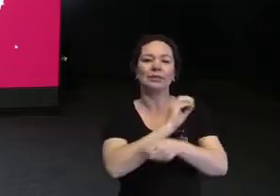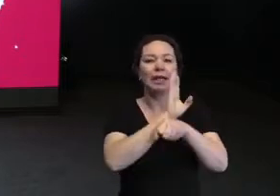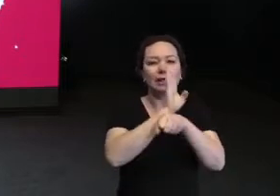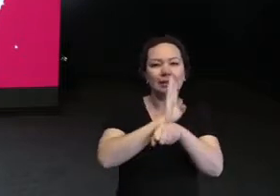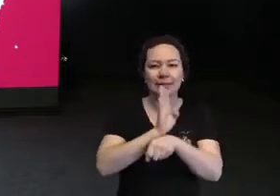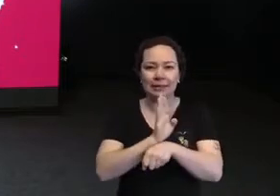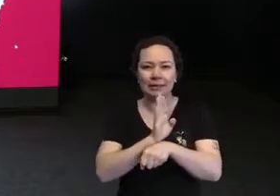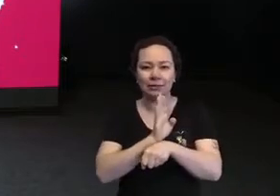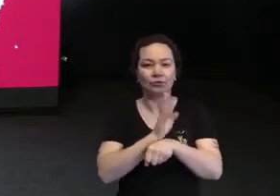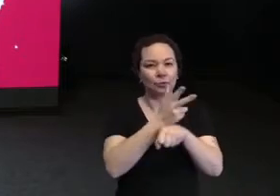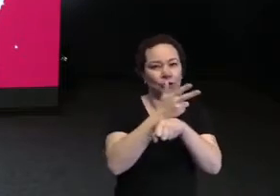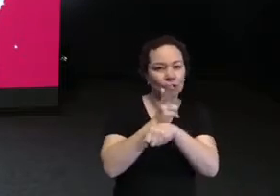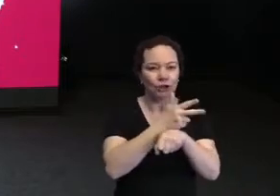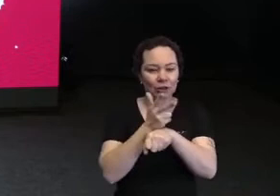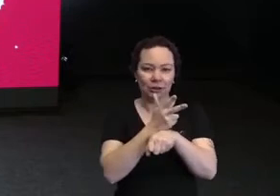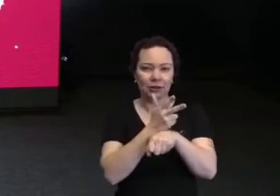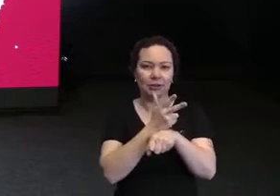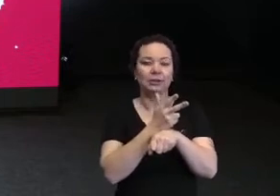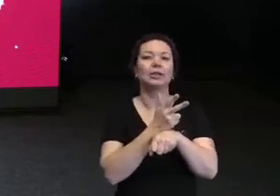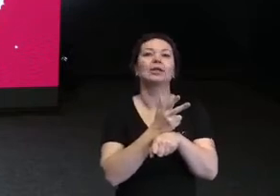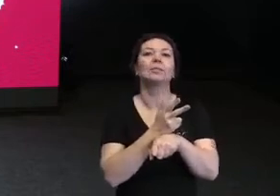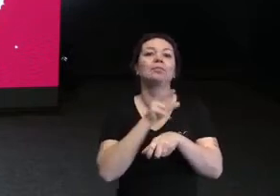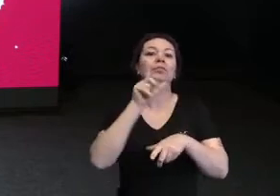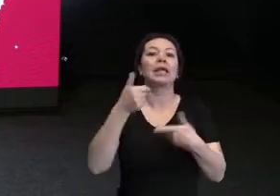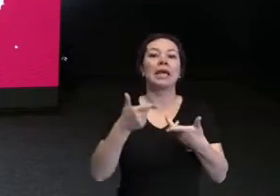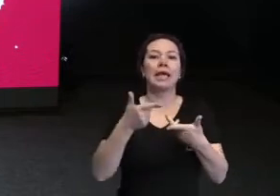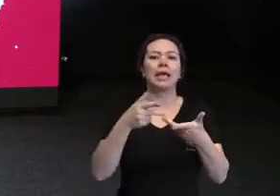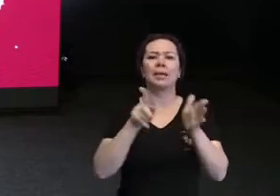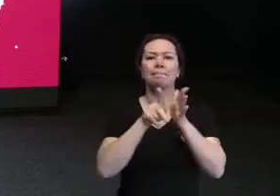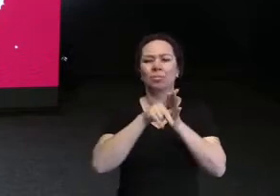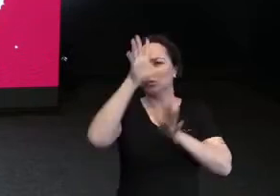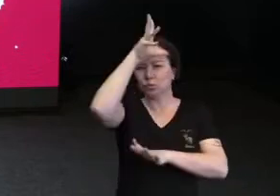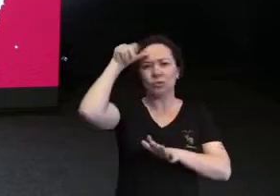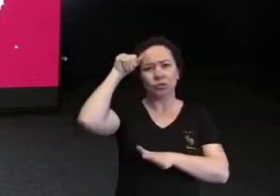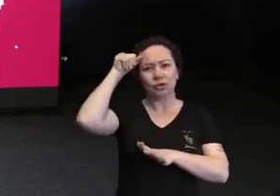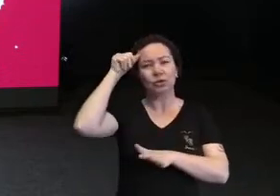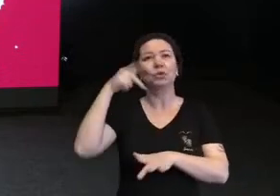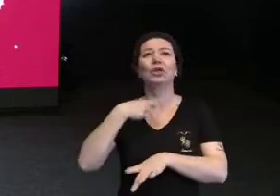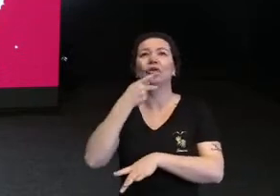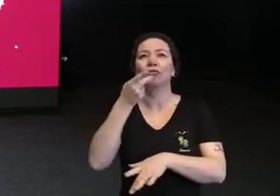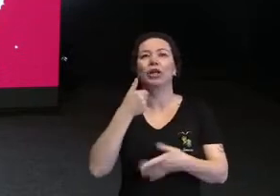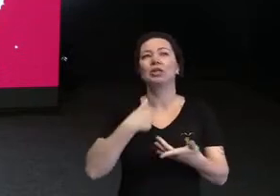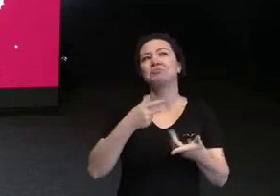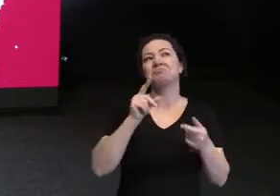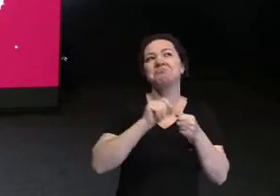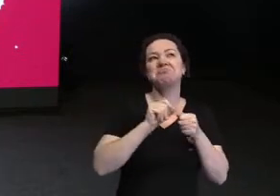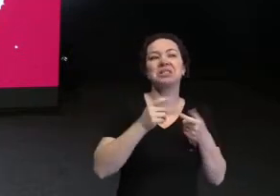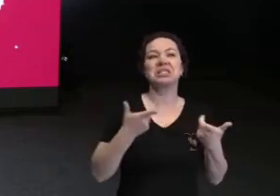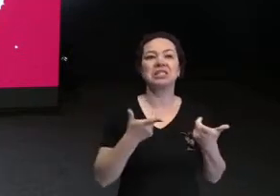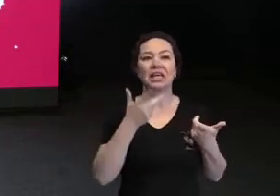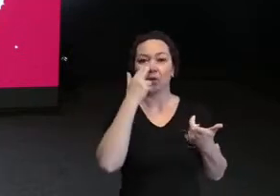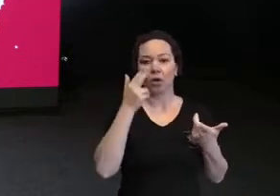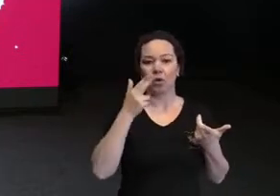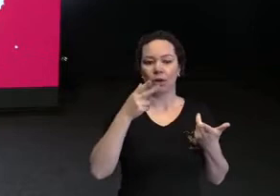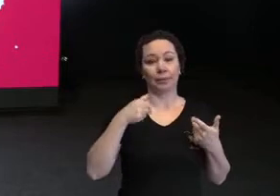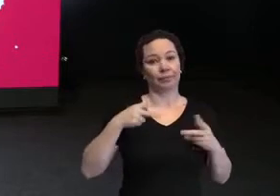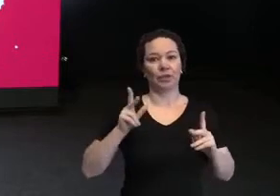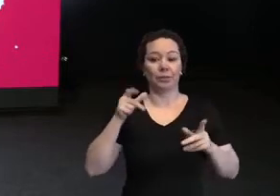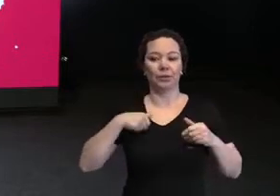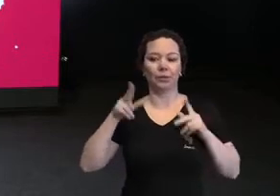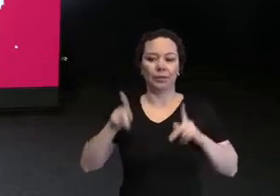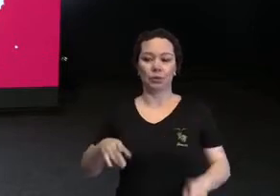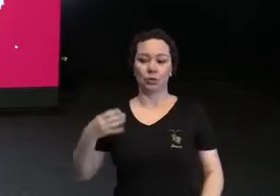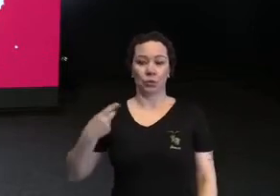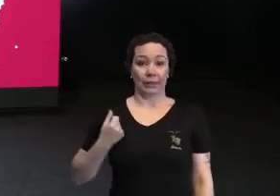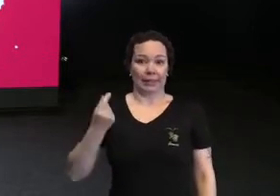Cultural Serraria, que era para... Era da prefeitura. E aí, falei, cara, eu vou fazer tipo as pessoas ricas. Eu vou